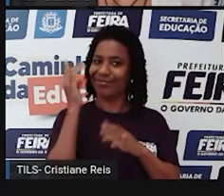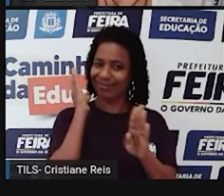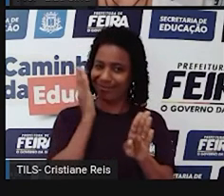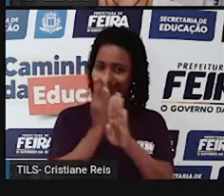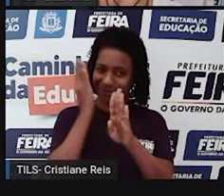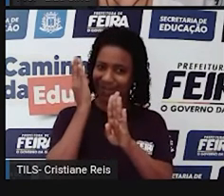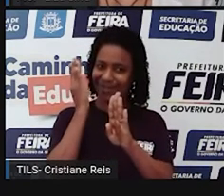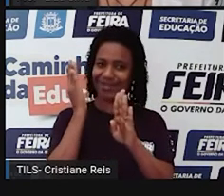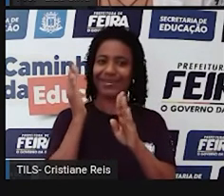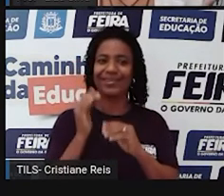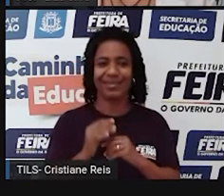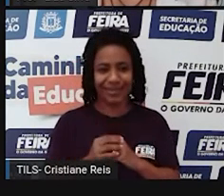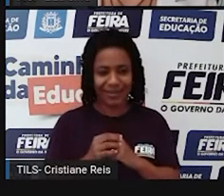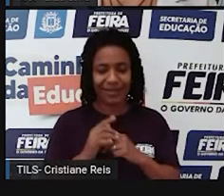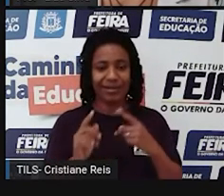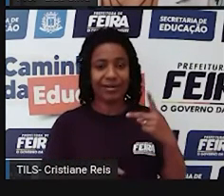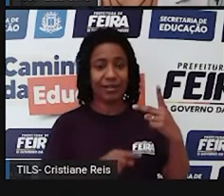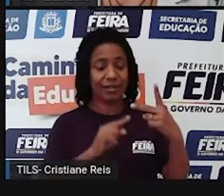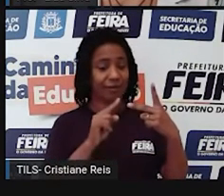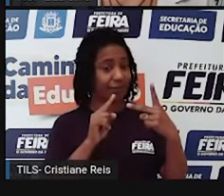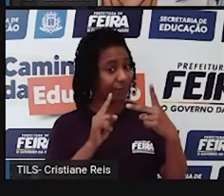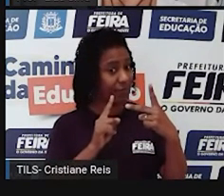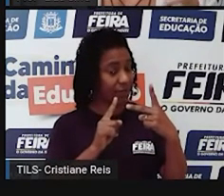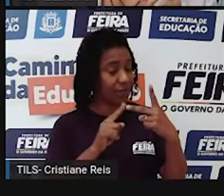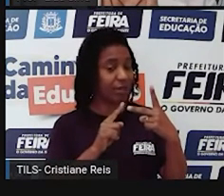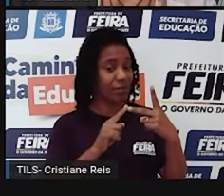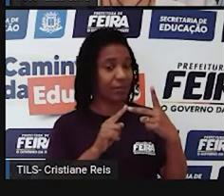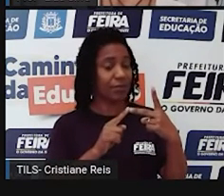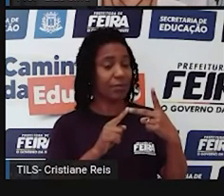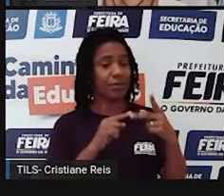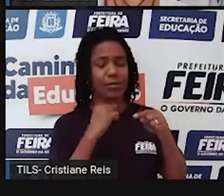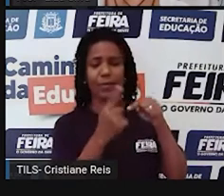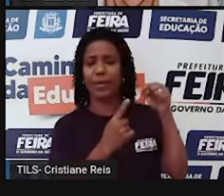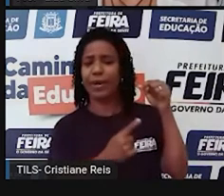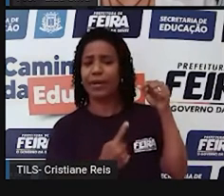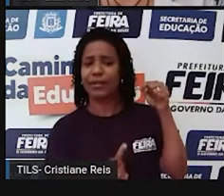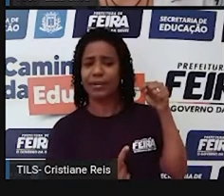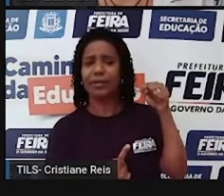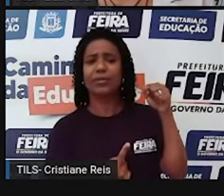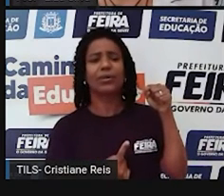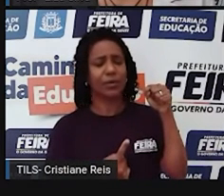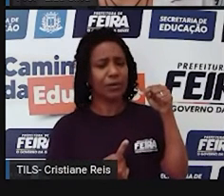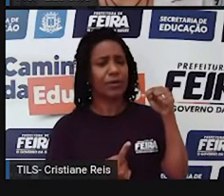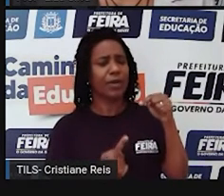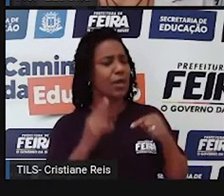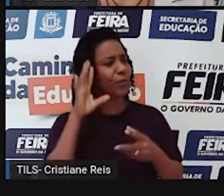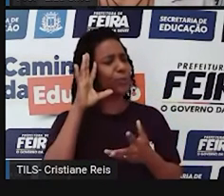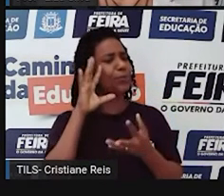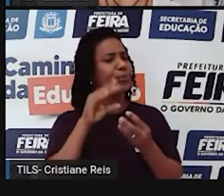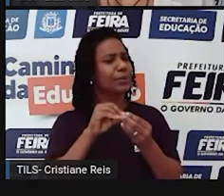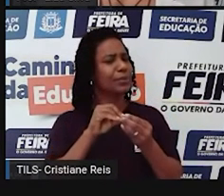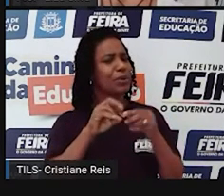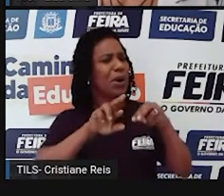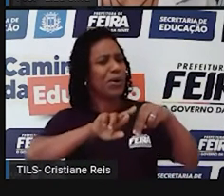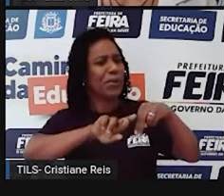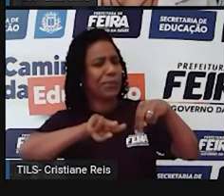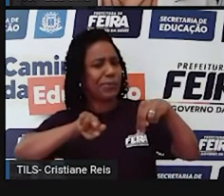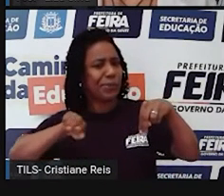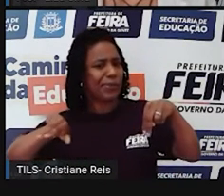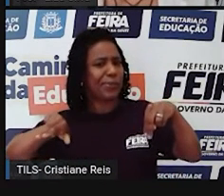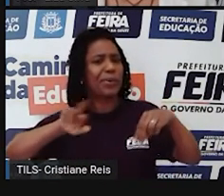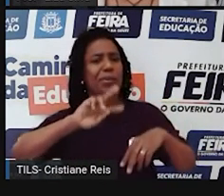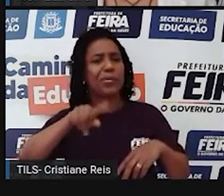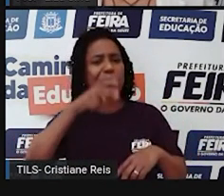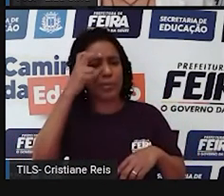depois você vai colocar no seu caderno a sua compreensão sobre diversidade cultural Inclusive